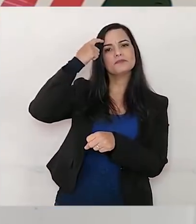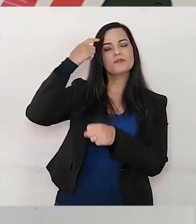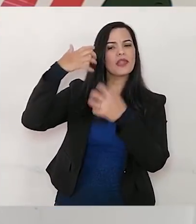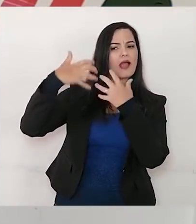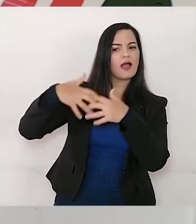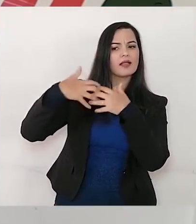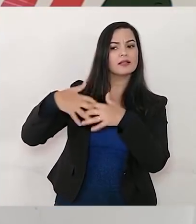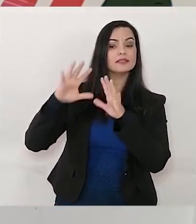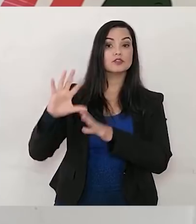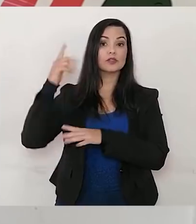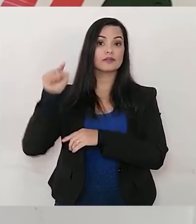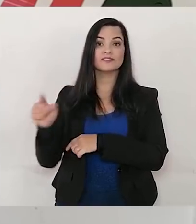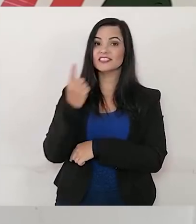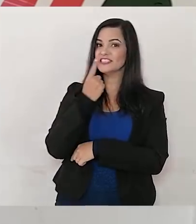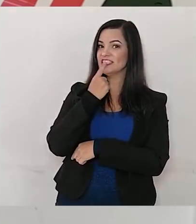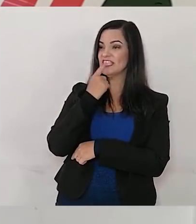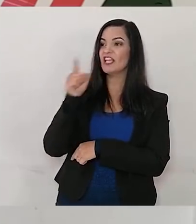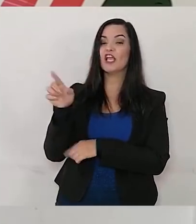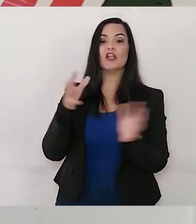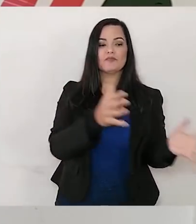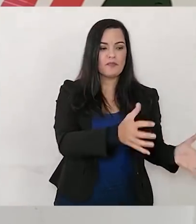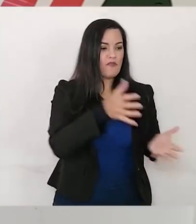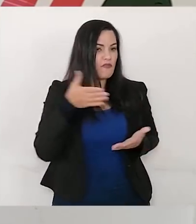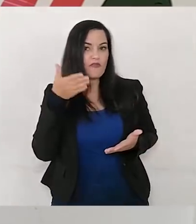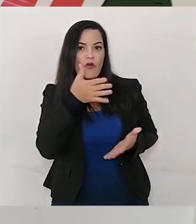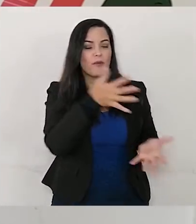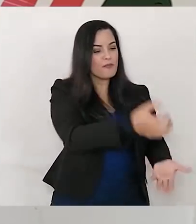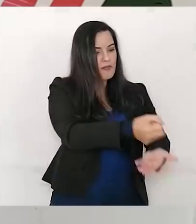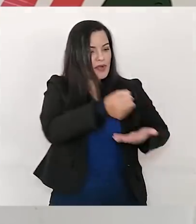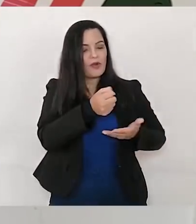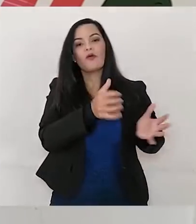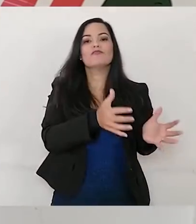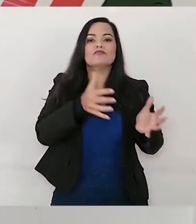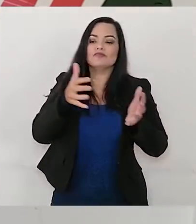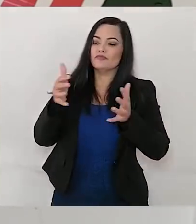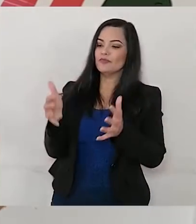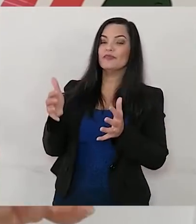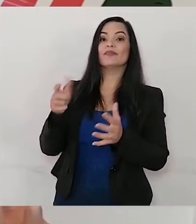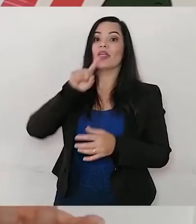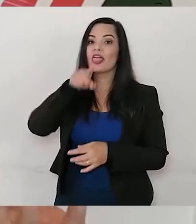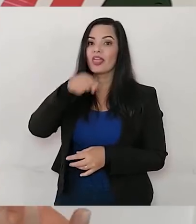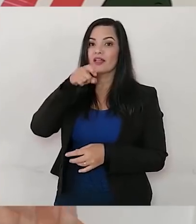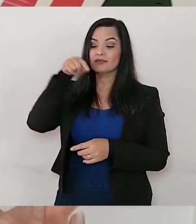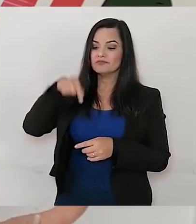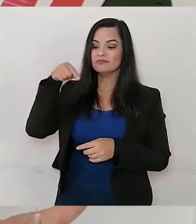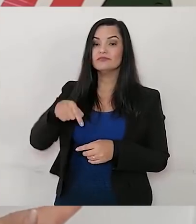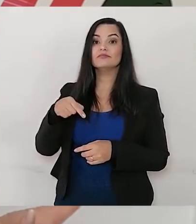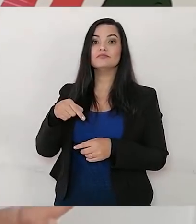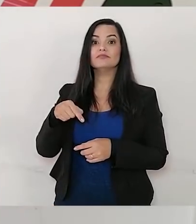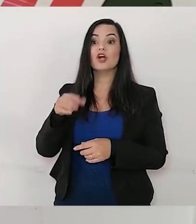do Chico Bento, ele foi lá, buscou o tamanduá e o tamanduá se alimentou das